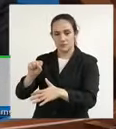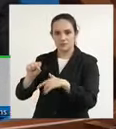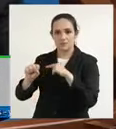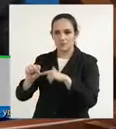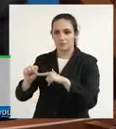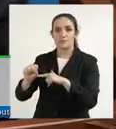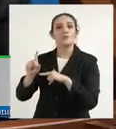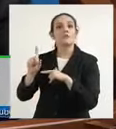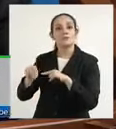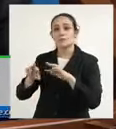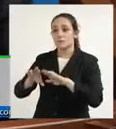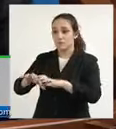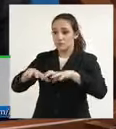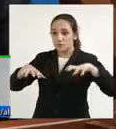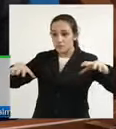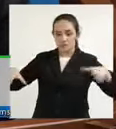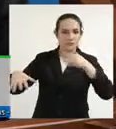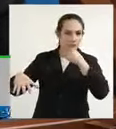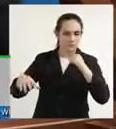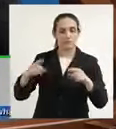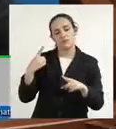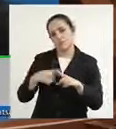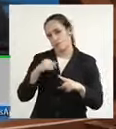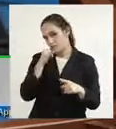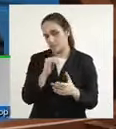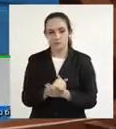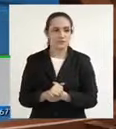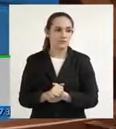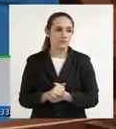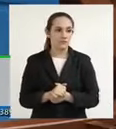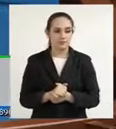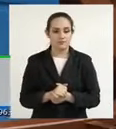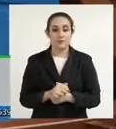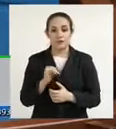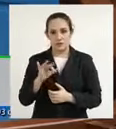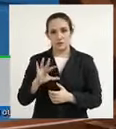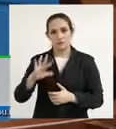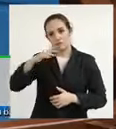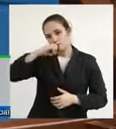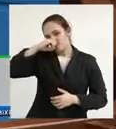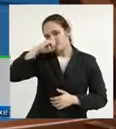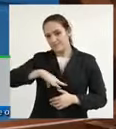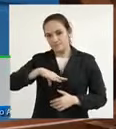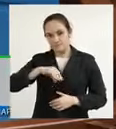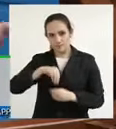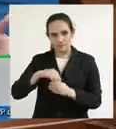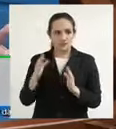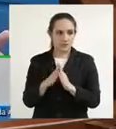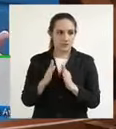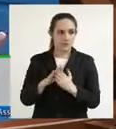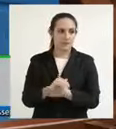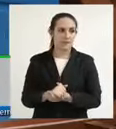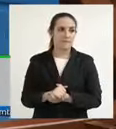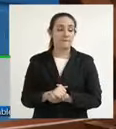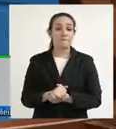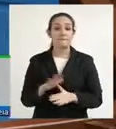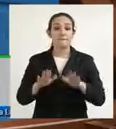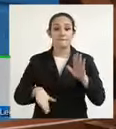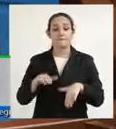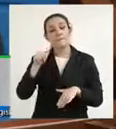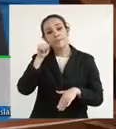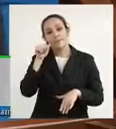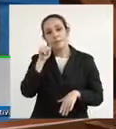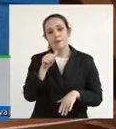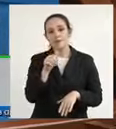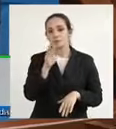hoje? É que na violência doméstica, violência contra a mulher, as mulheres às vezes deixam de denunciar porque